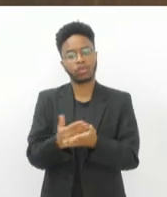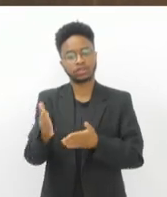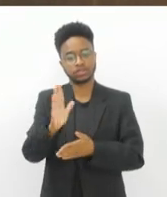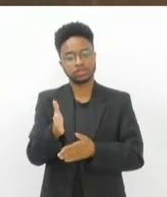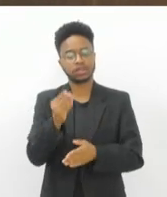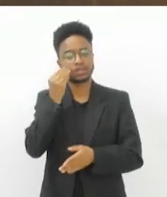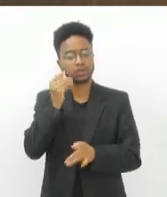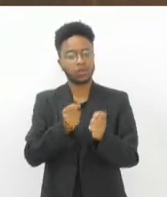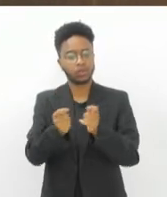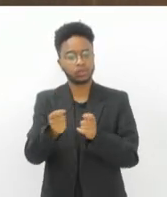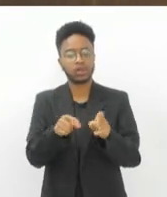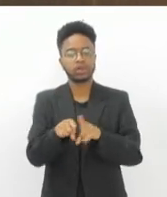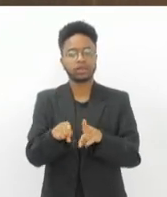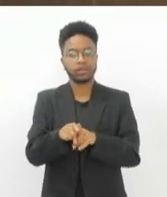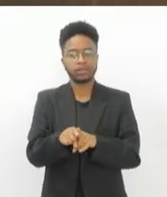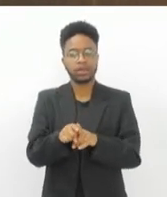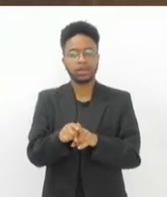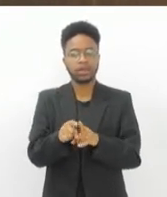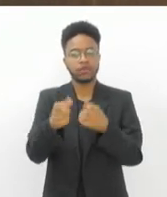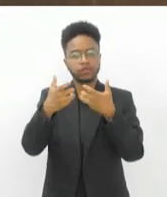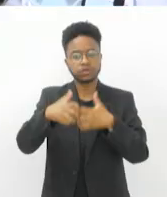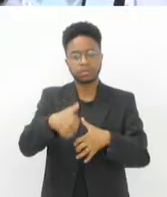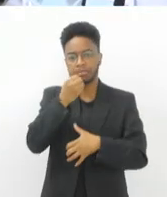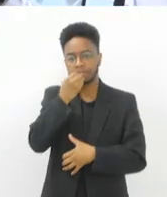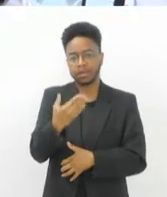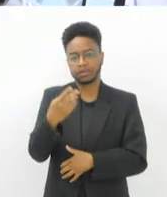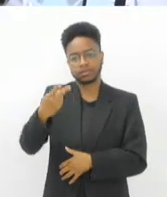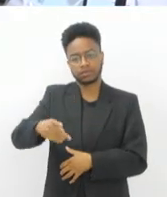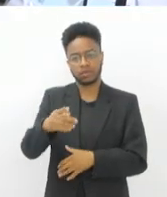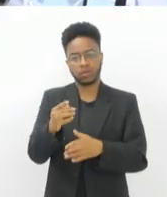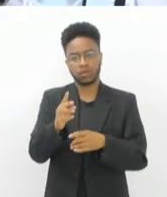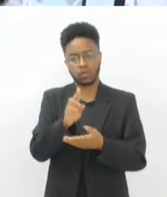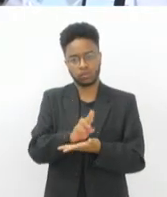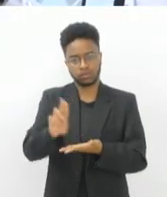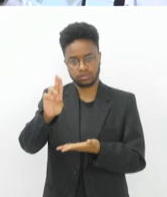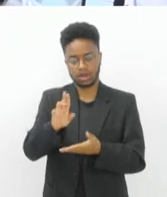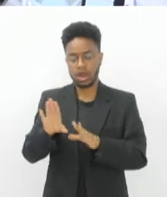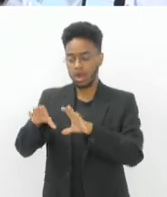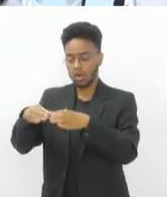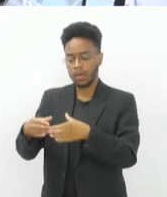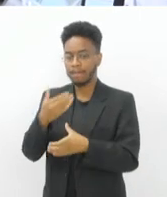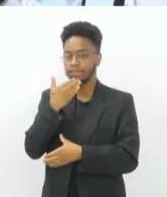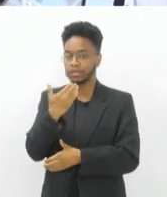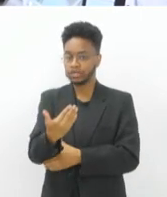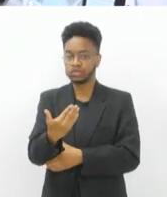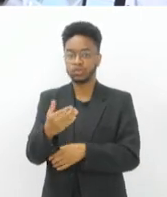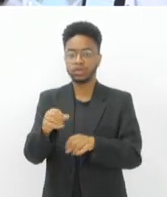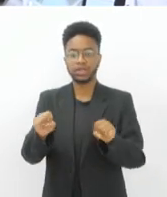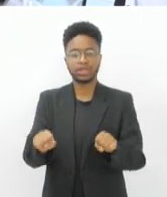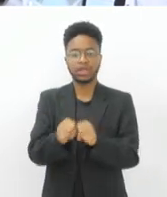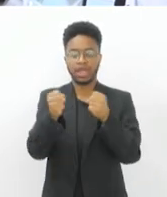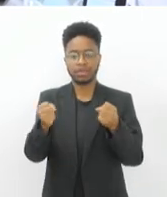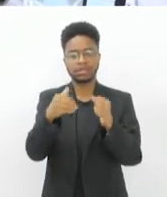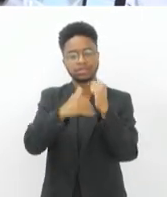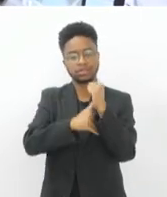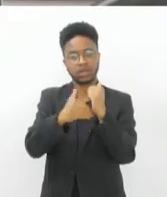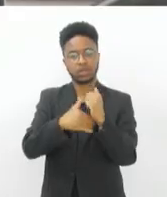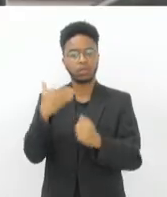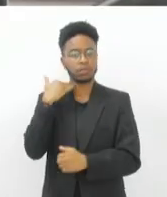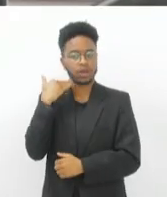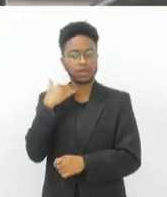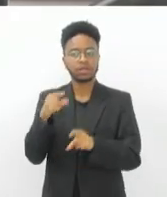e de estabelecer o bom funcionamento da universidade. A comissão decidiu solicitar a quebra de sigilos bancários e telefônicos